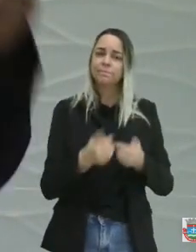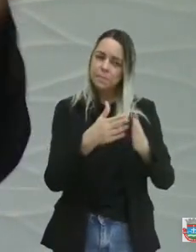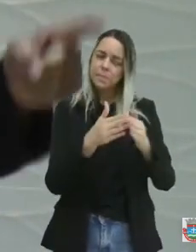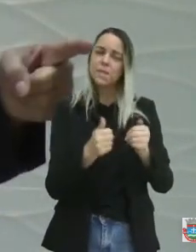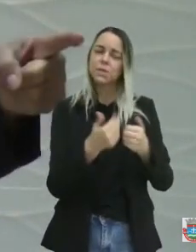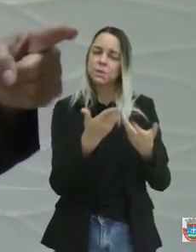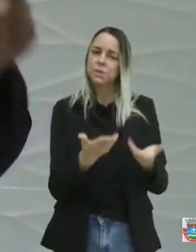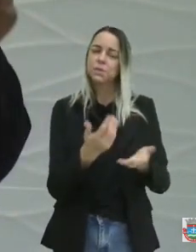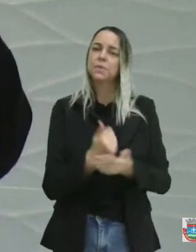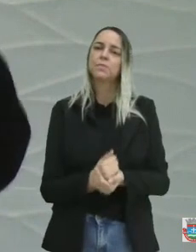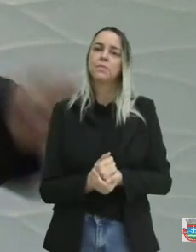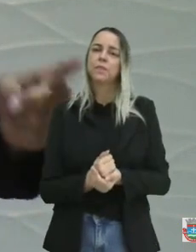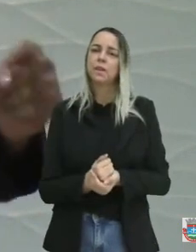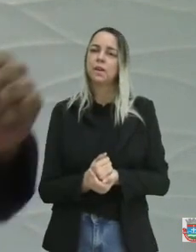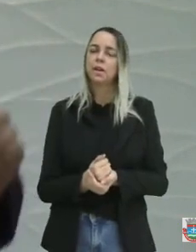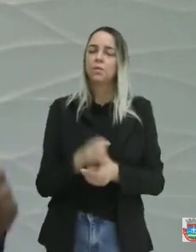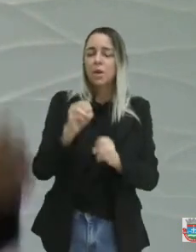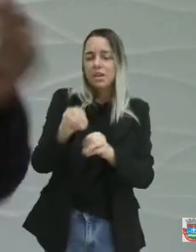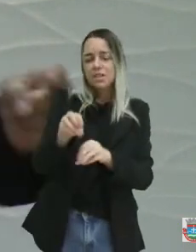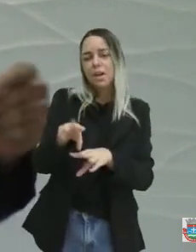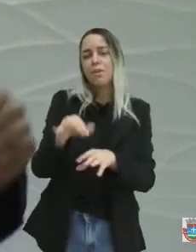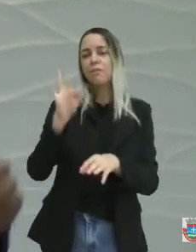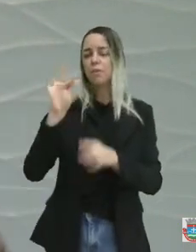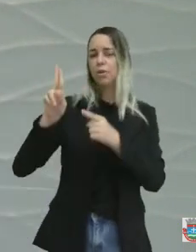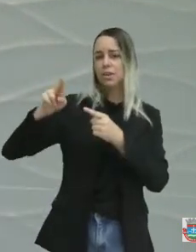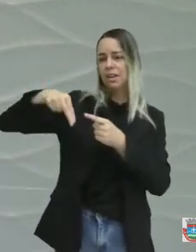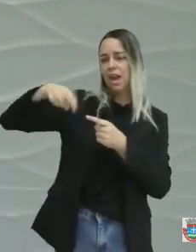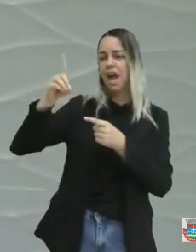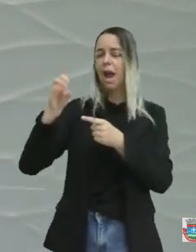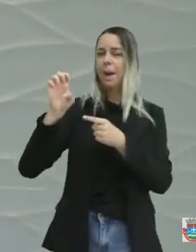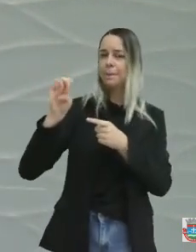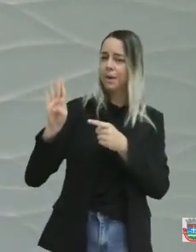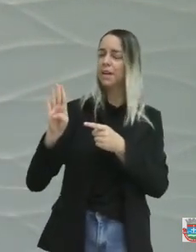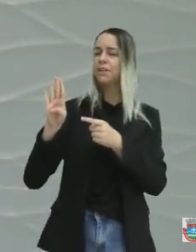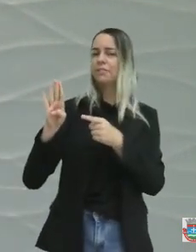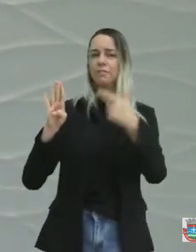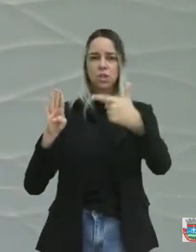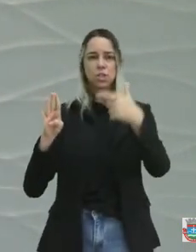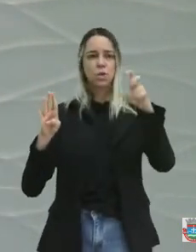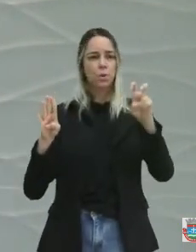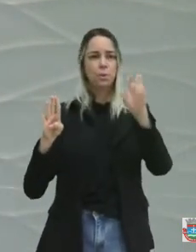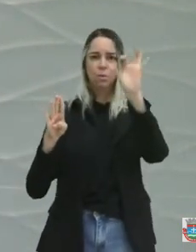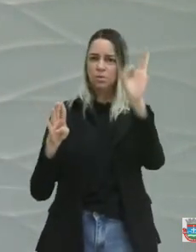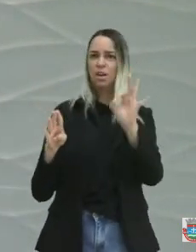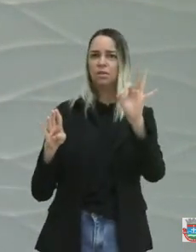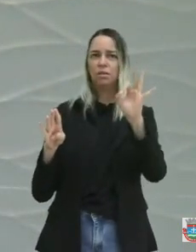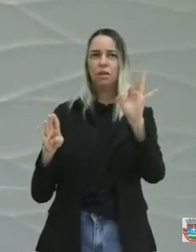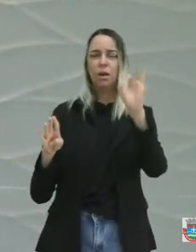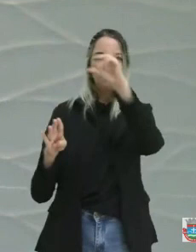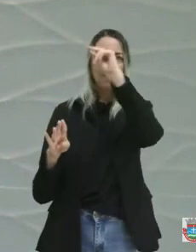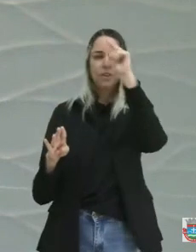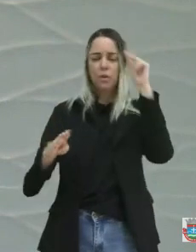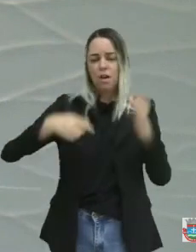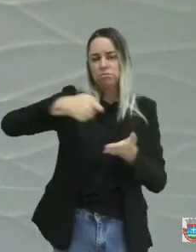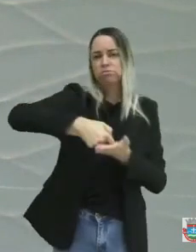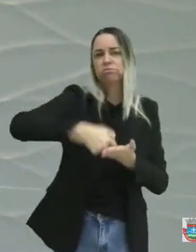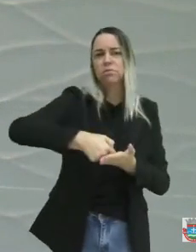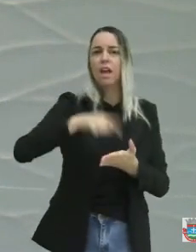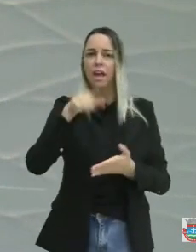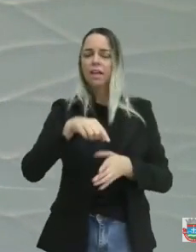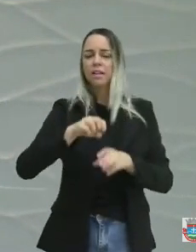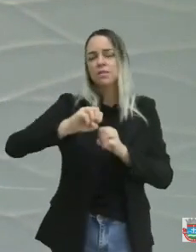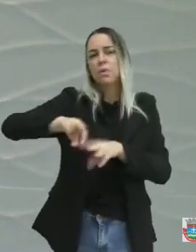educação e colocando ainda do Fundeb e ainda colocando os 25% e a obrigação da Prefeitura colocar na educação.